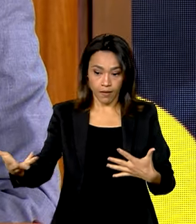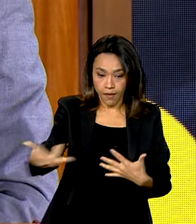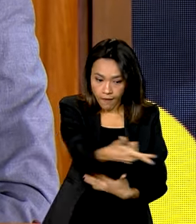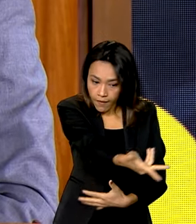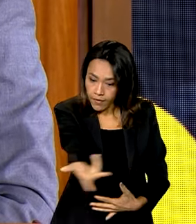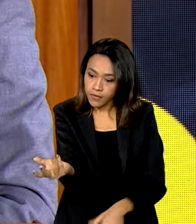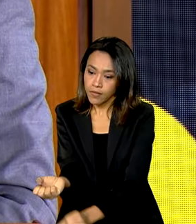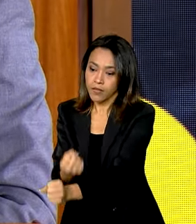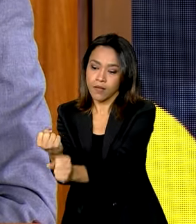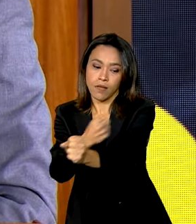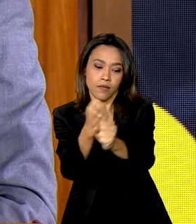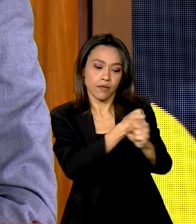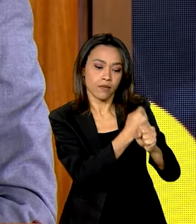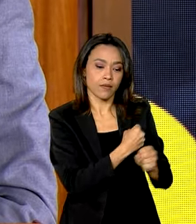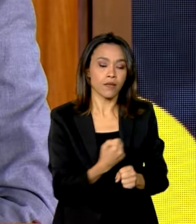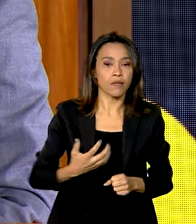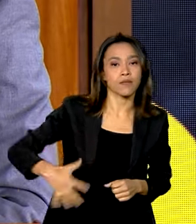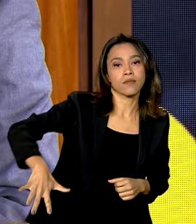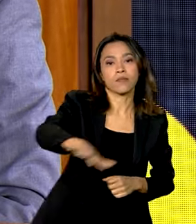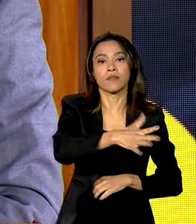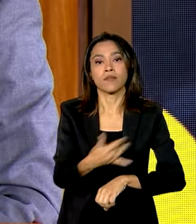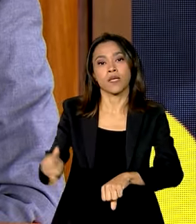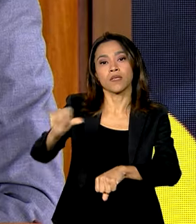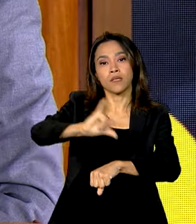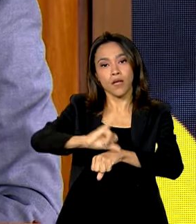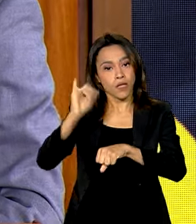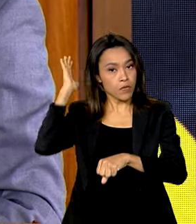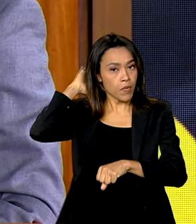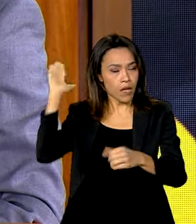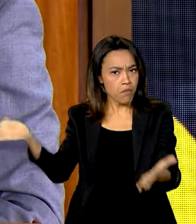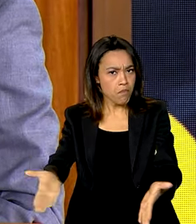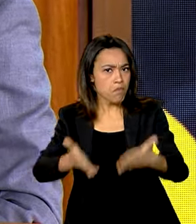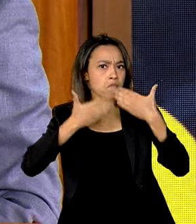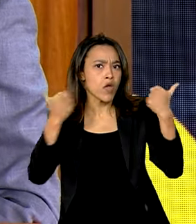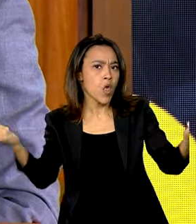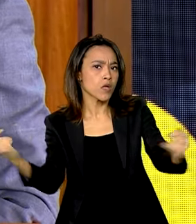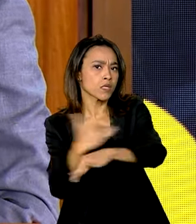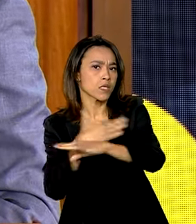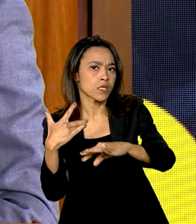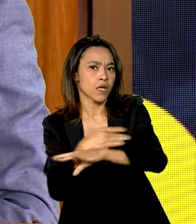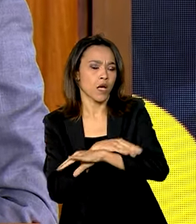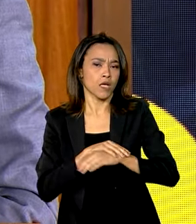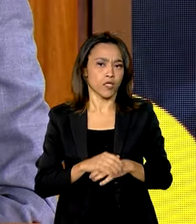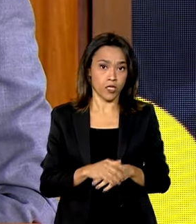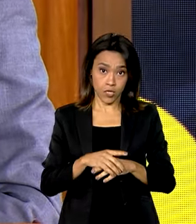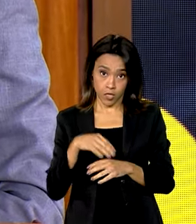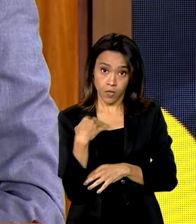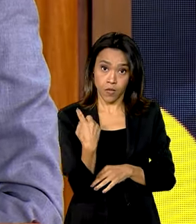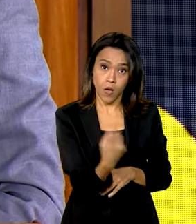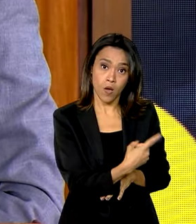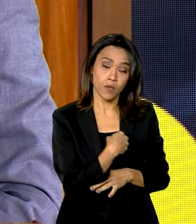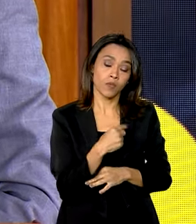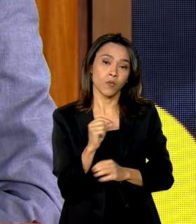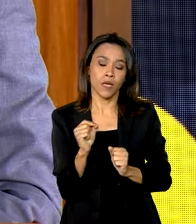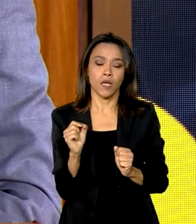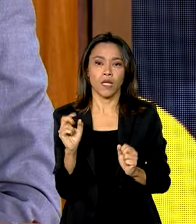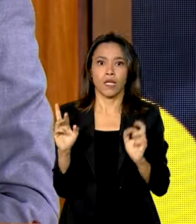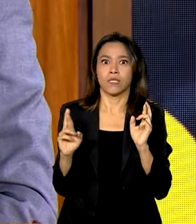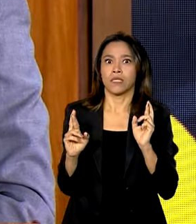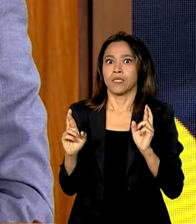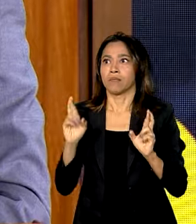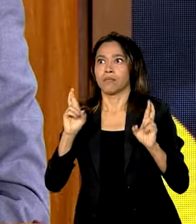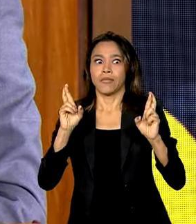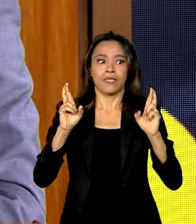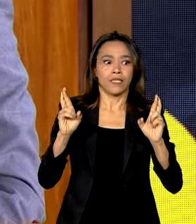farão com que Belém seja uma cidade melhor. Não que estaremos na expectativa de que não teremos